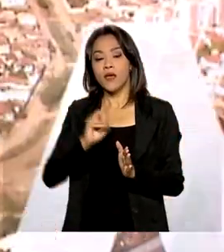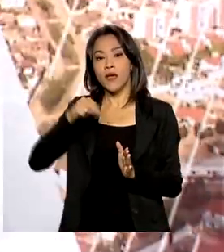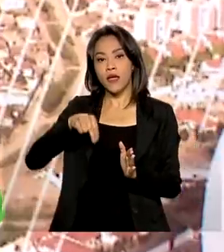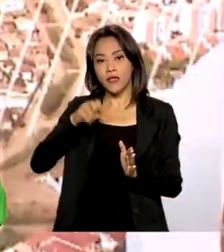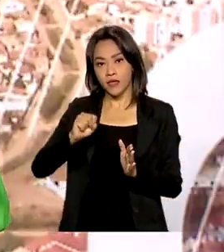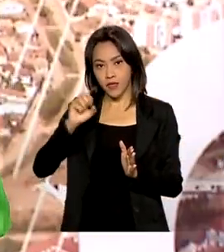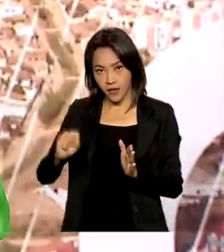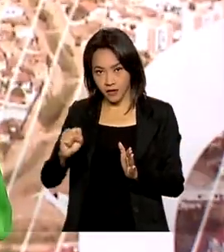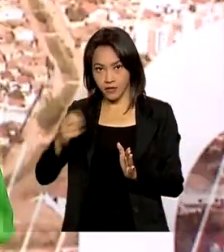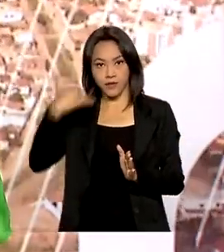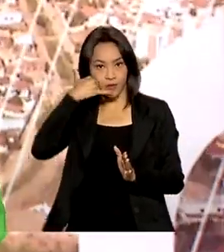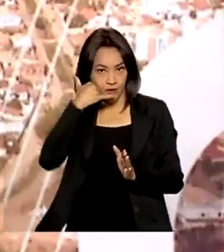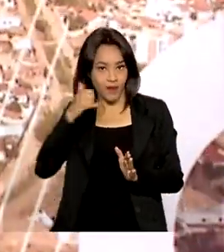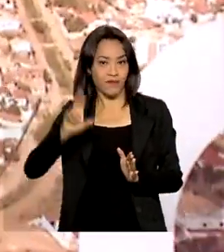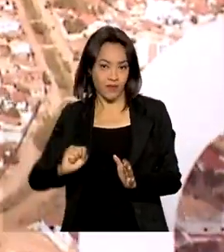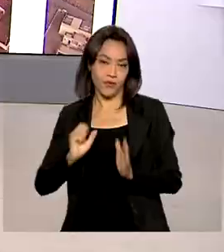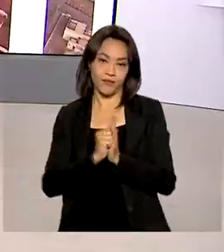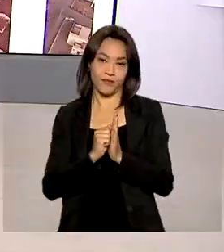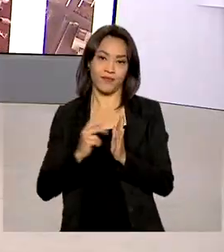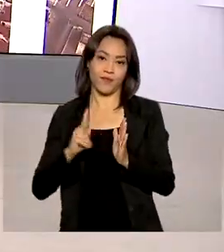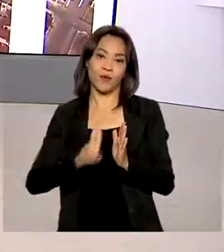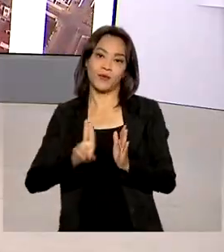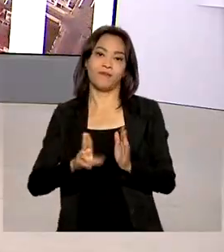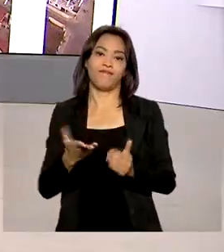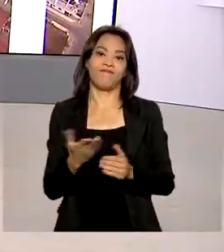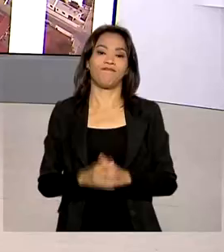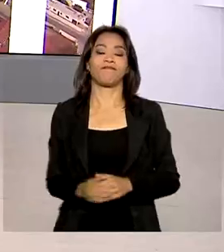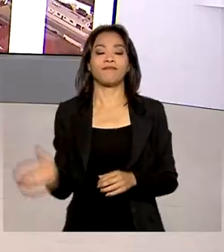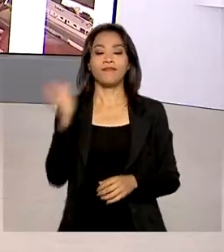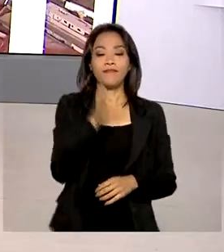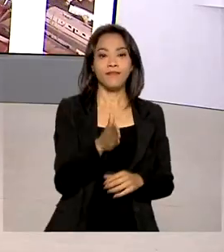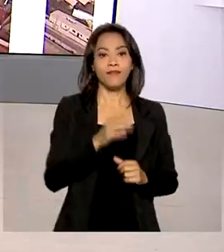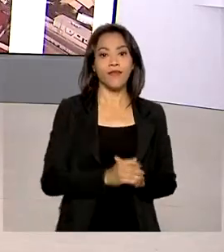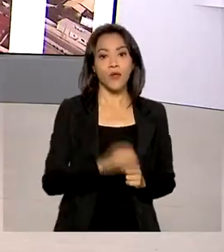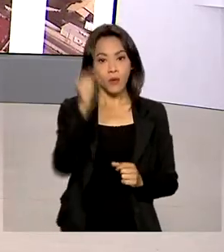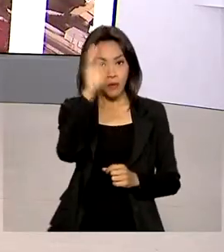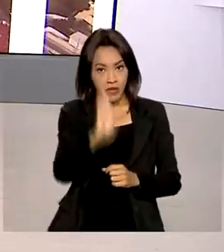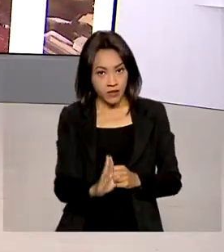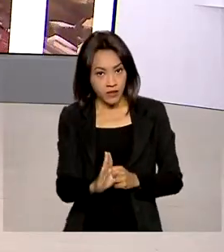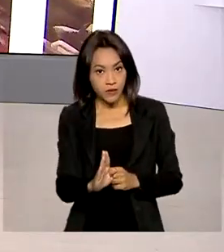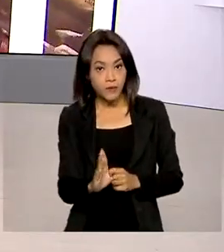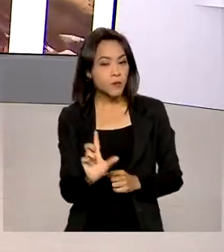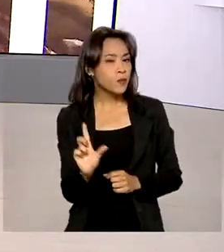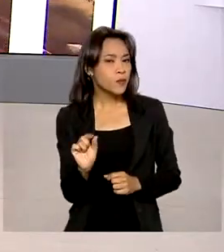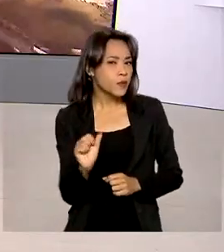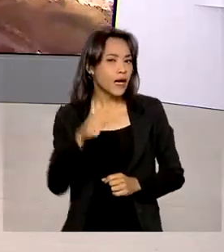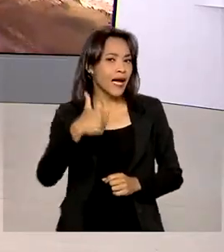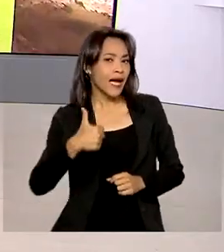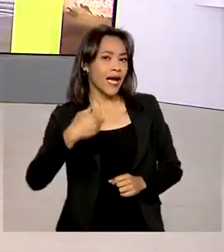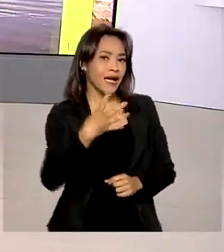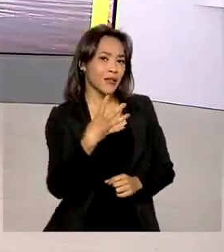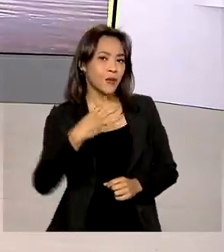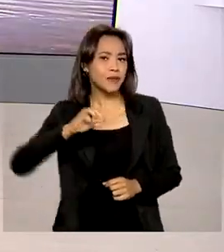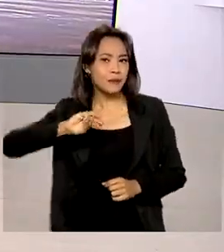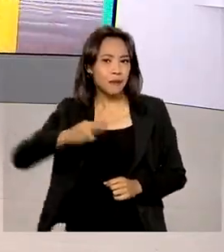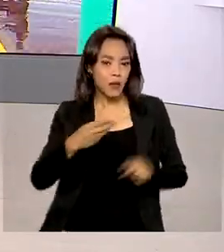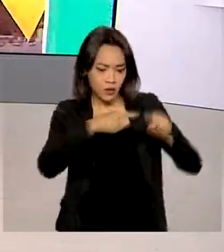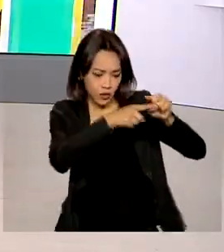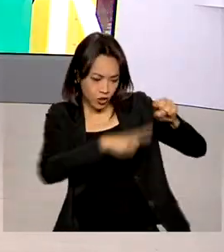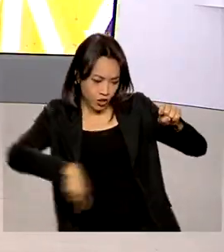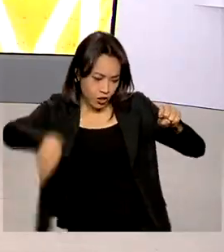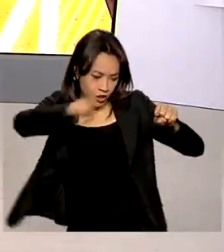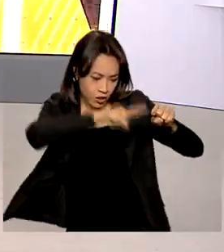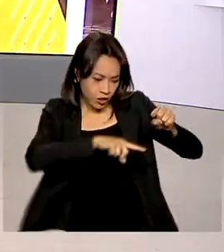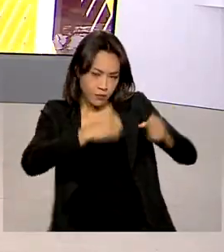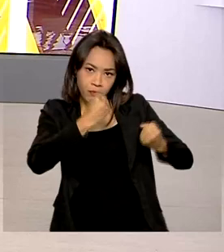Android e iOS. O Brasil reforma cerca de 14 milhões de pneus por ano.